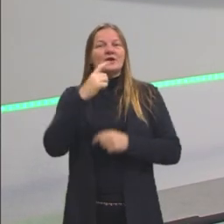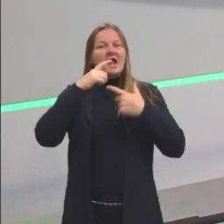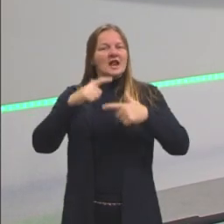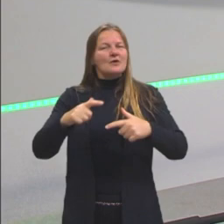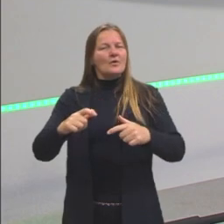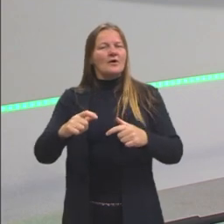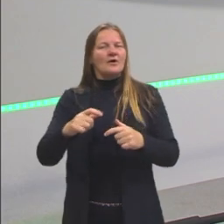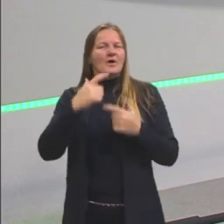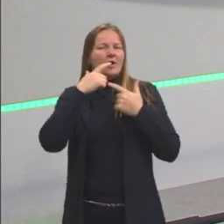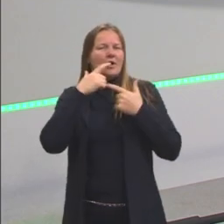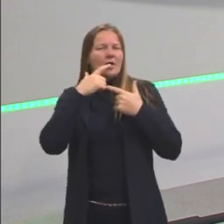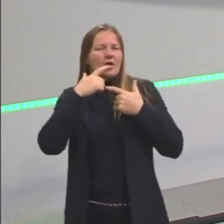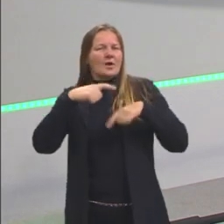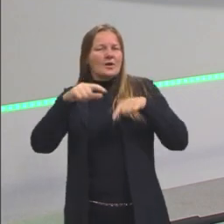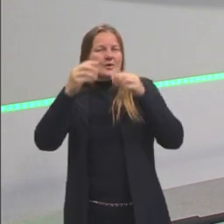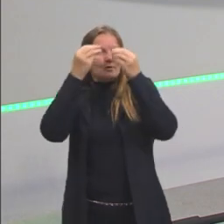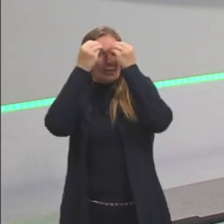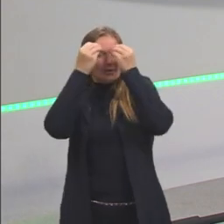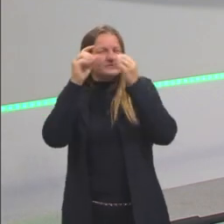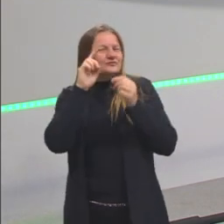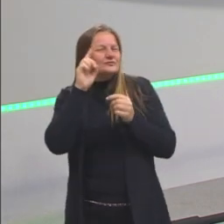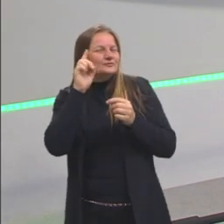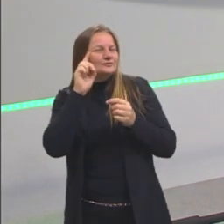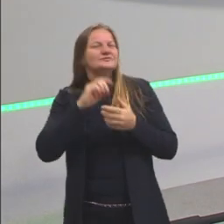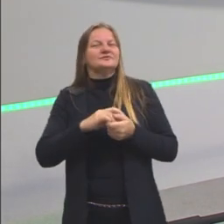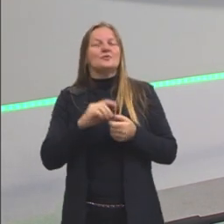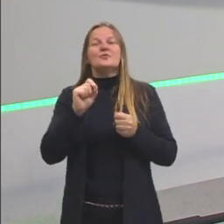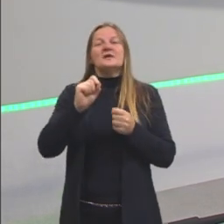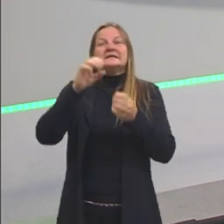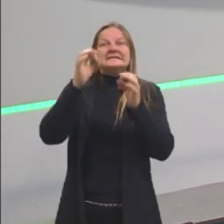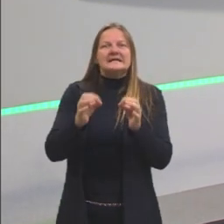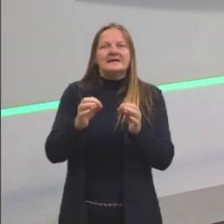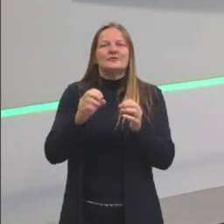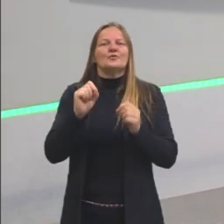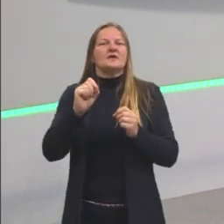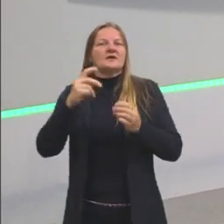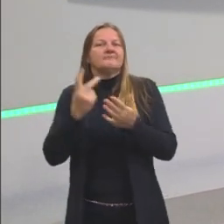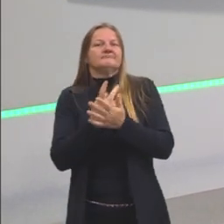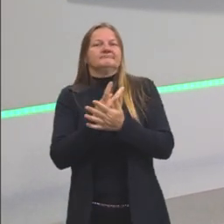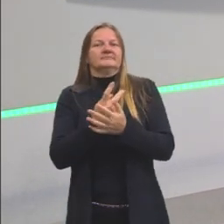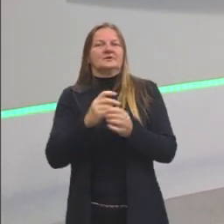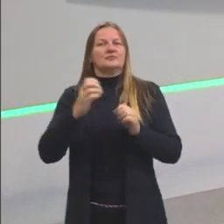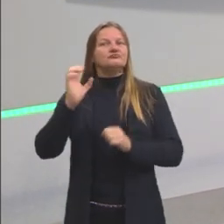do cotidiano, o que está certo e o que está errado cientificamente.